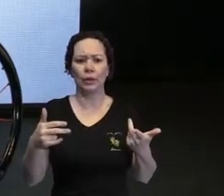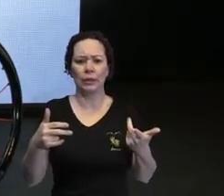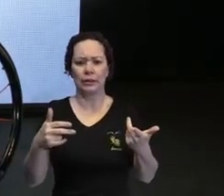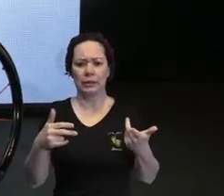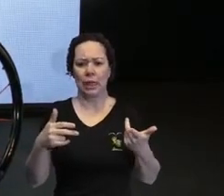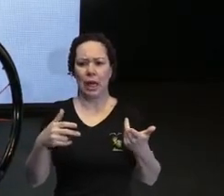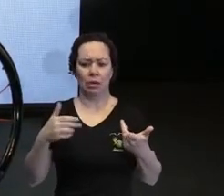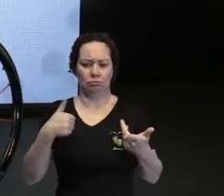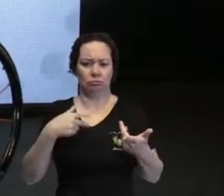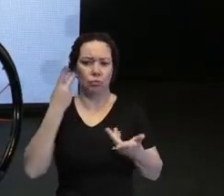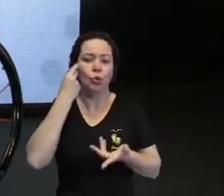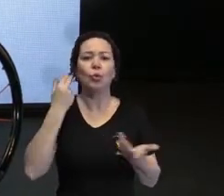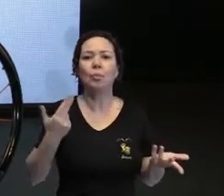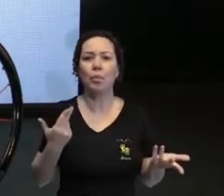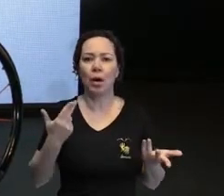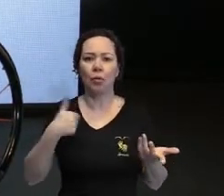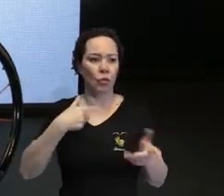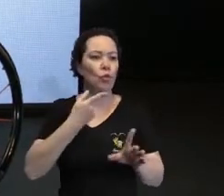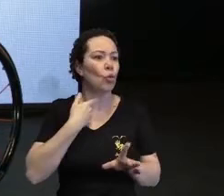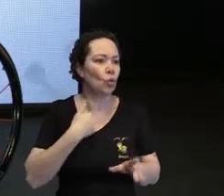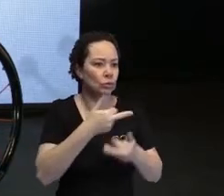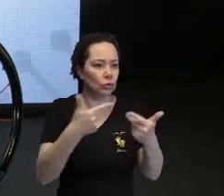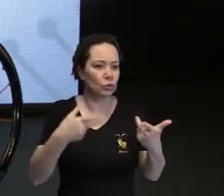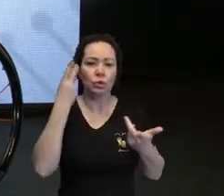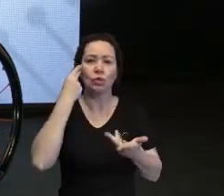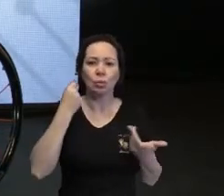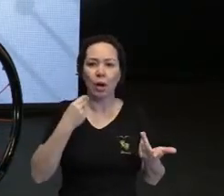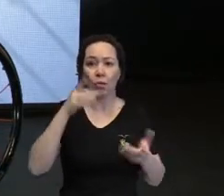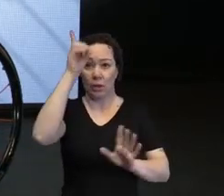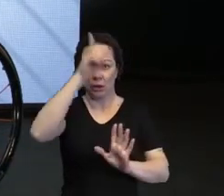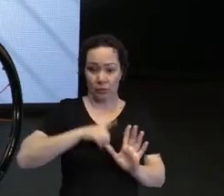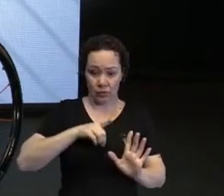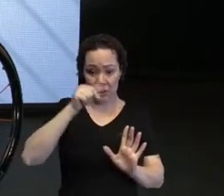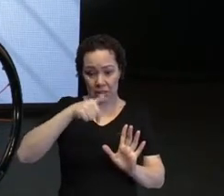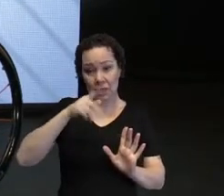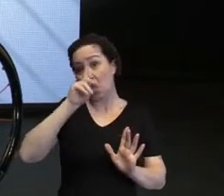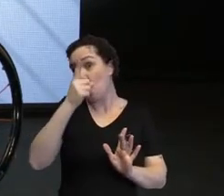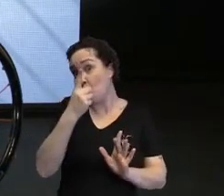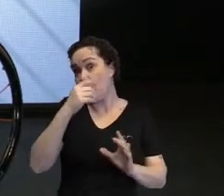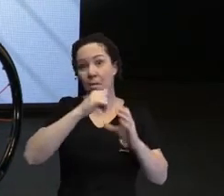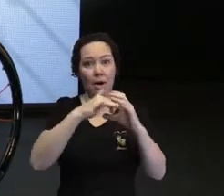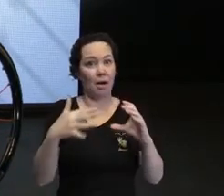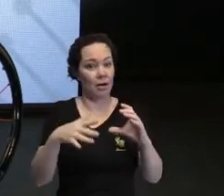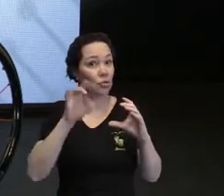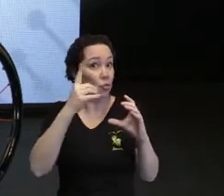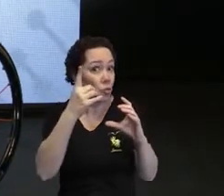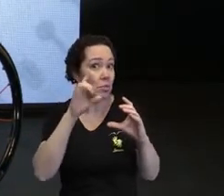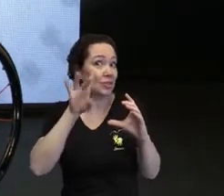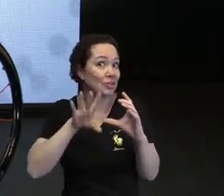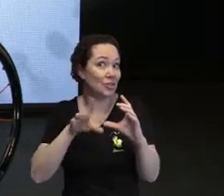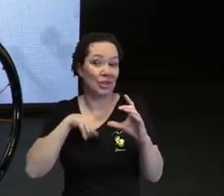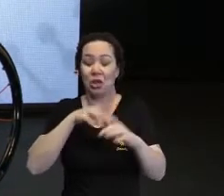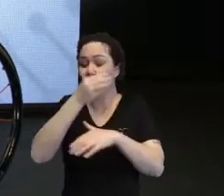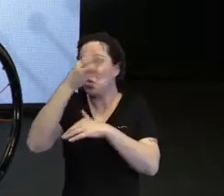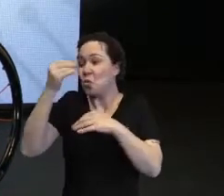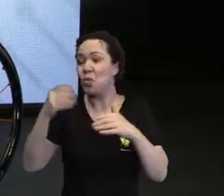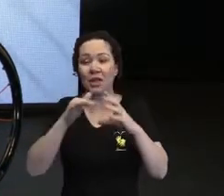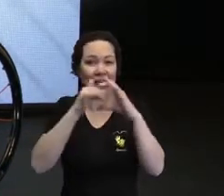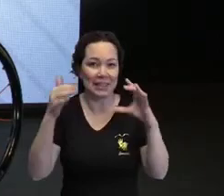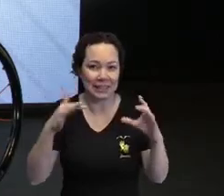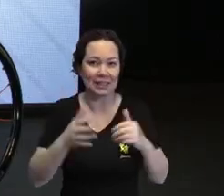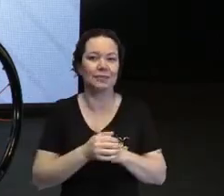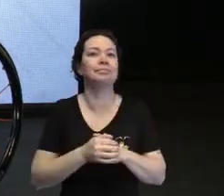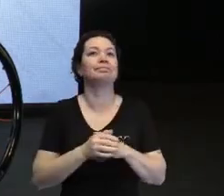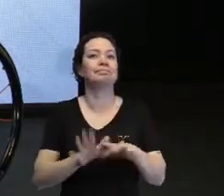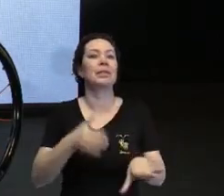somos pessoas, e a deficiência, ela é uma das características que a gente tem. Sabe, Marília, quando eu estava lá no hospital, na